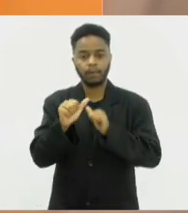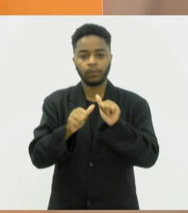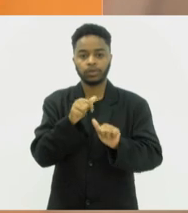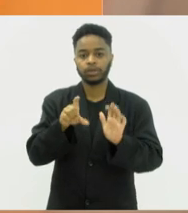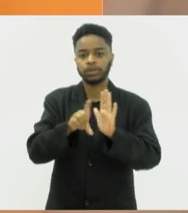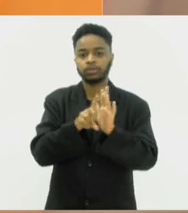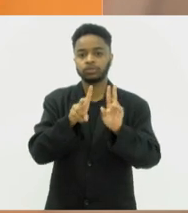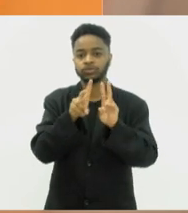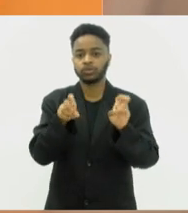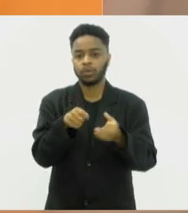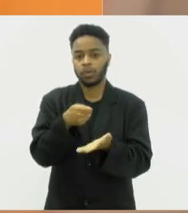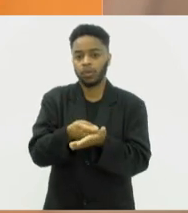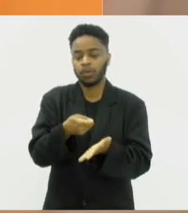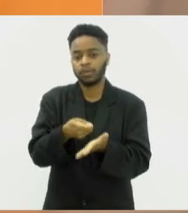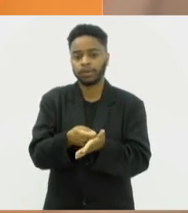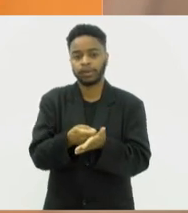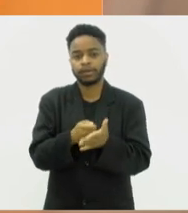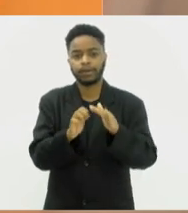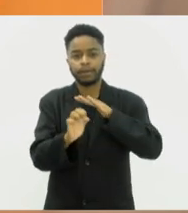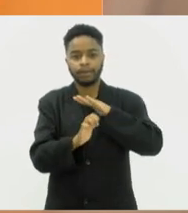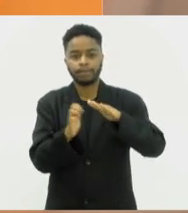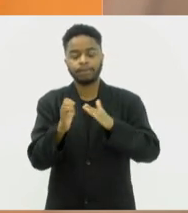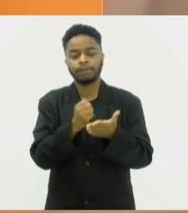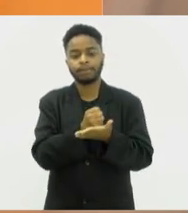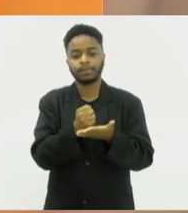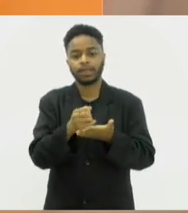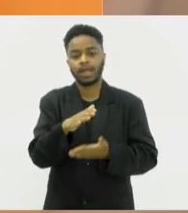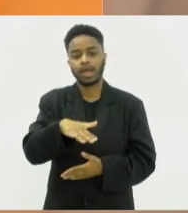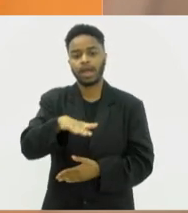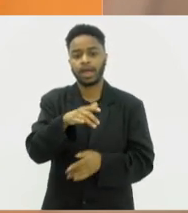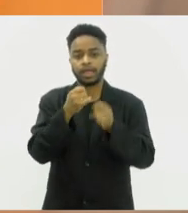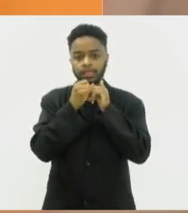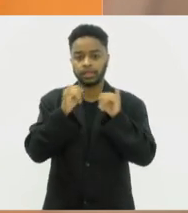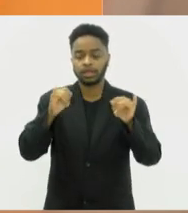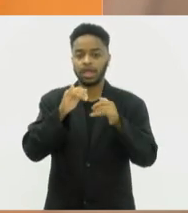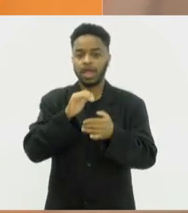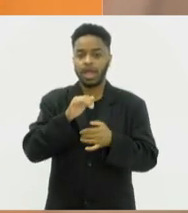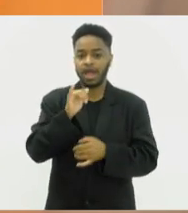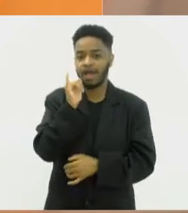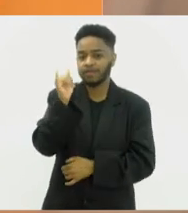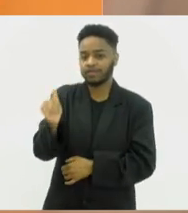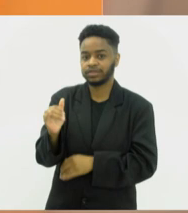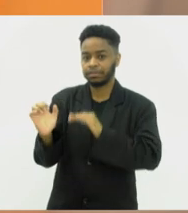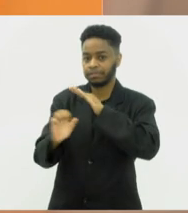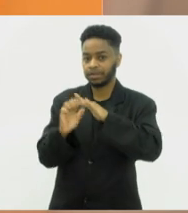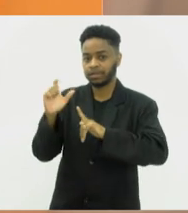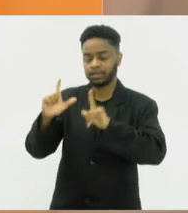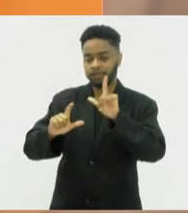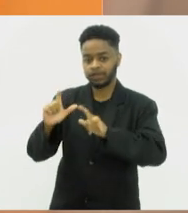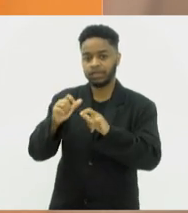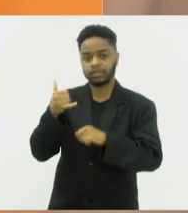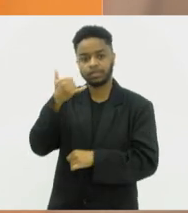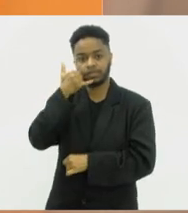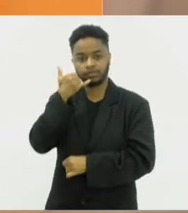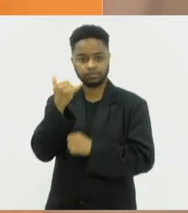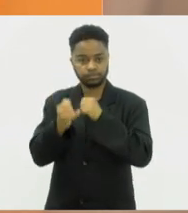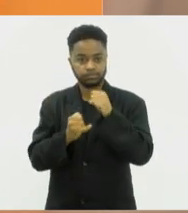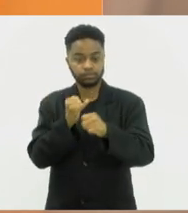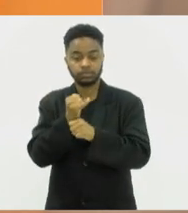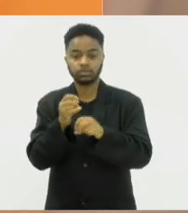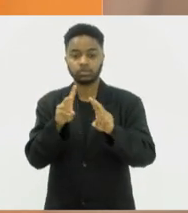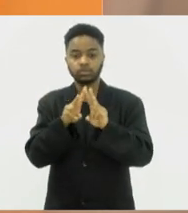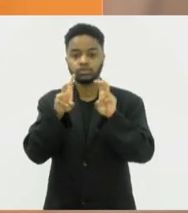obrigatoriedade das concessionárias de energia comunicar em empresas de TV, telefone e internet sobre o